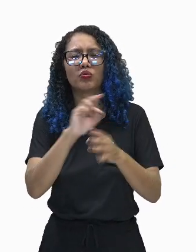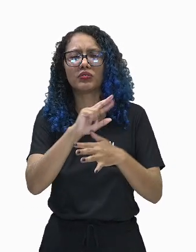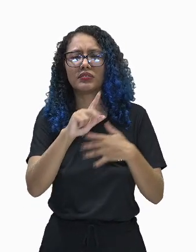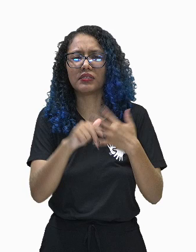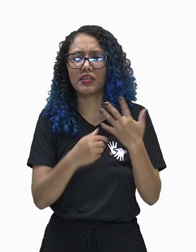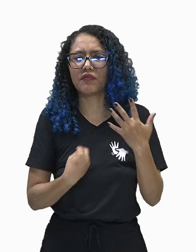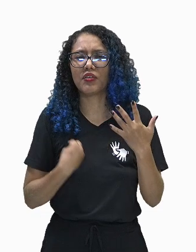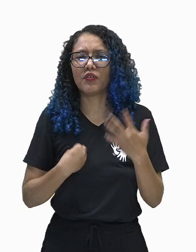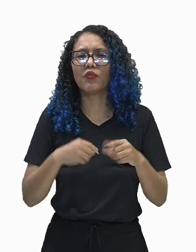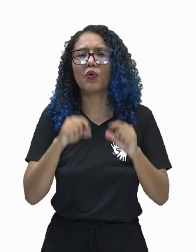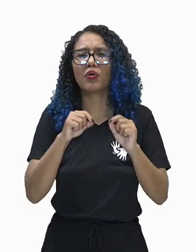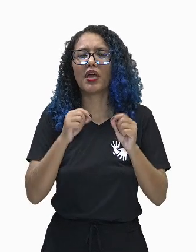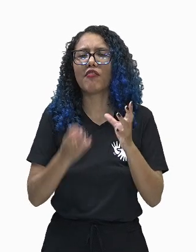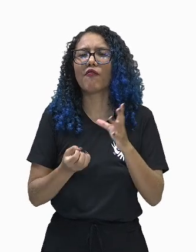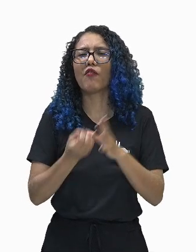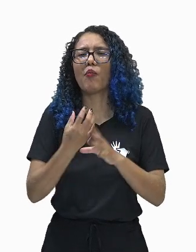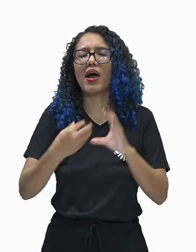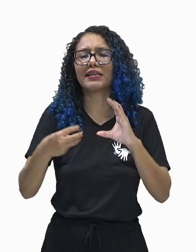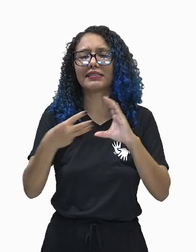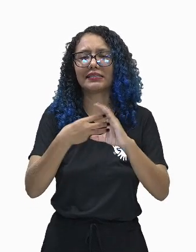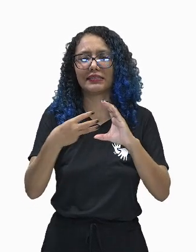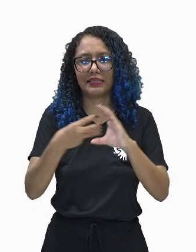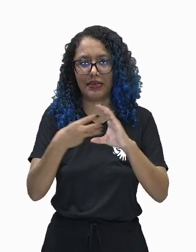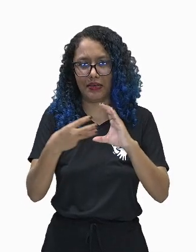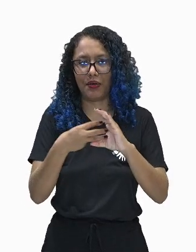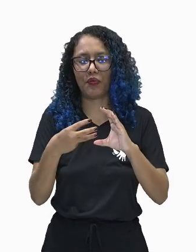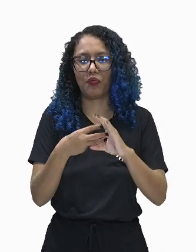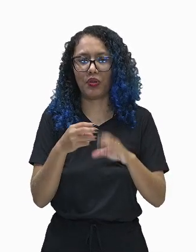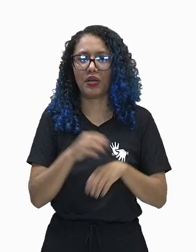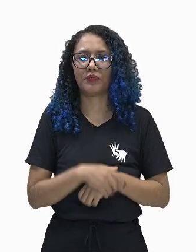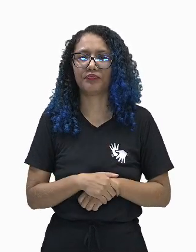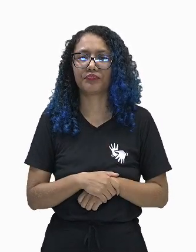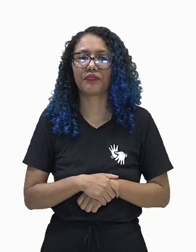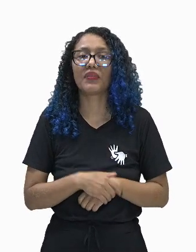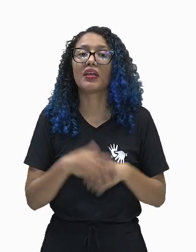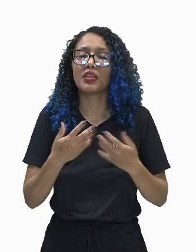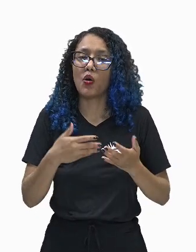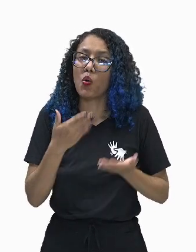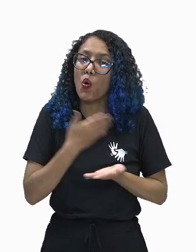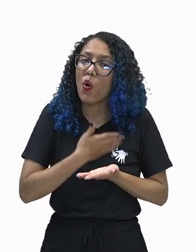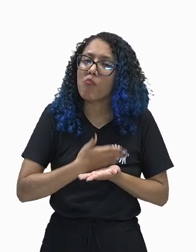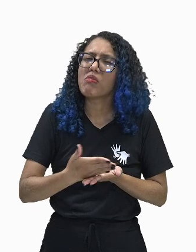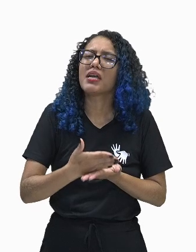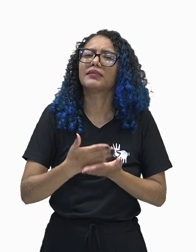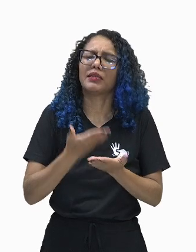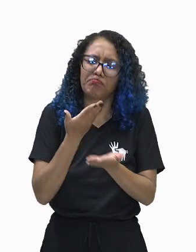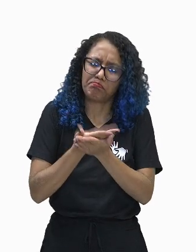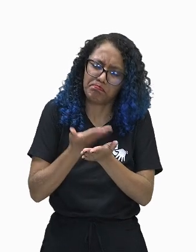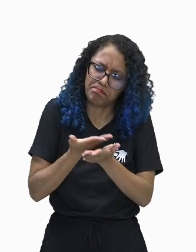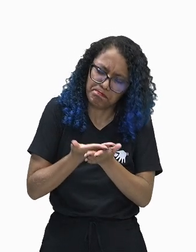tornou-se a base da teoria celular. Aí, de fato, começou-se a construção da teoria celular.